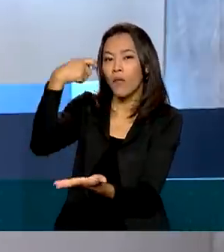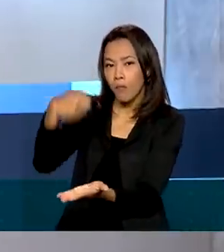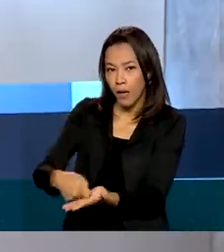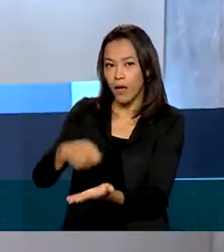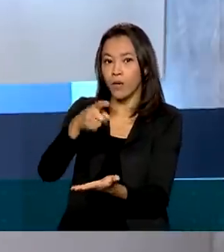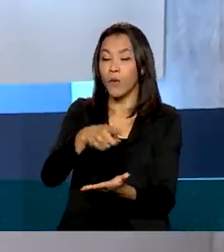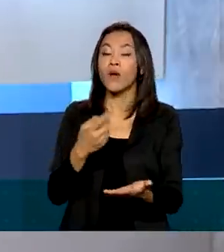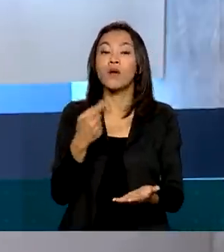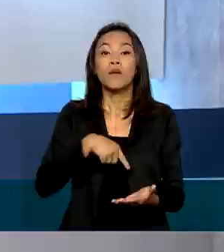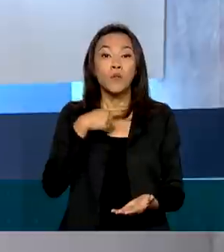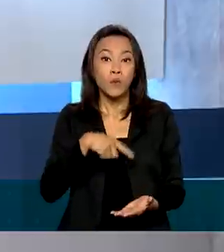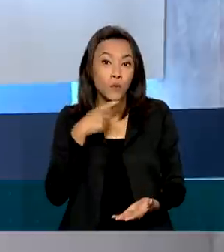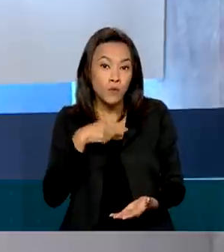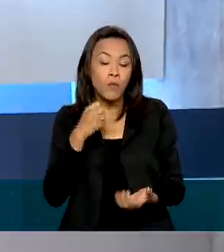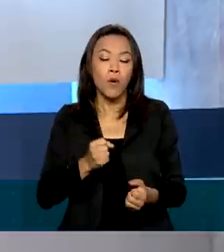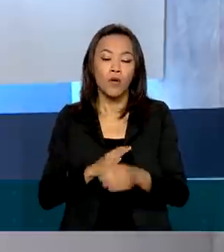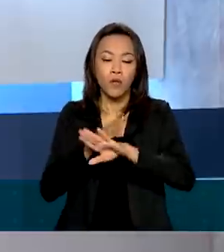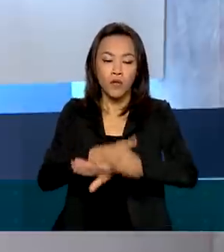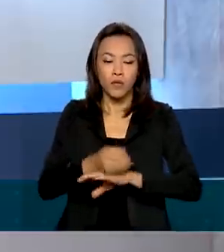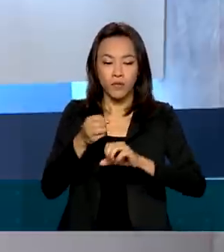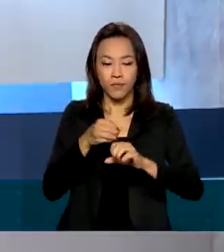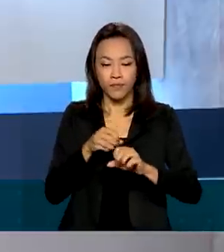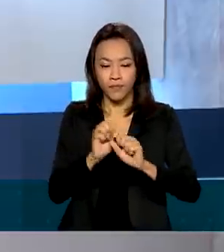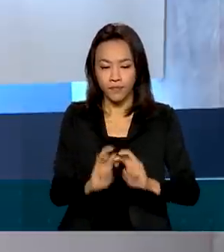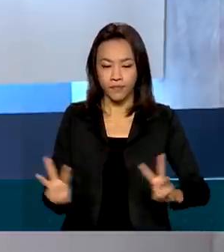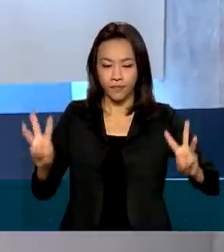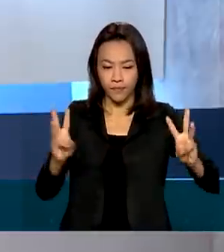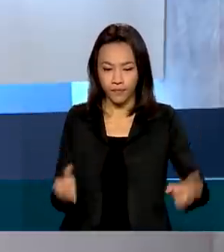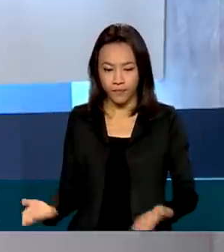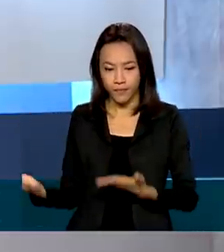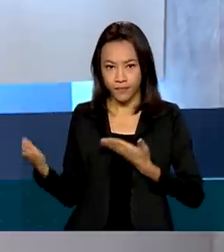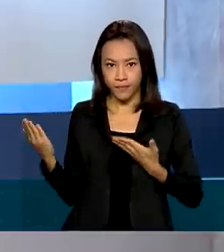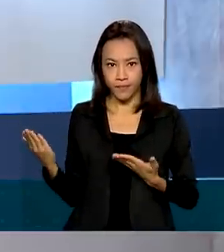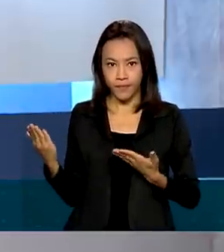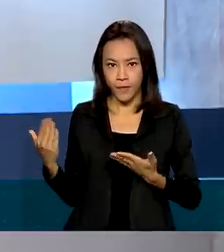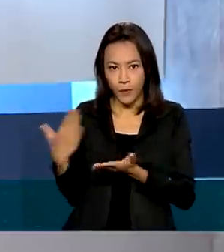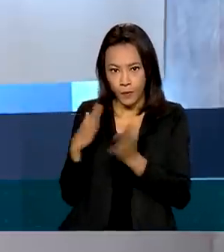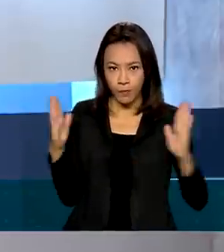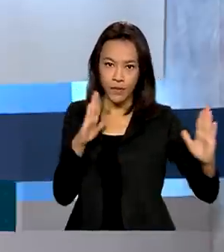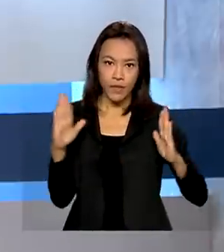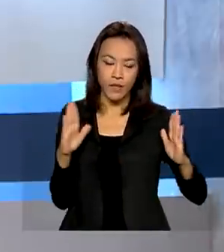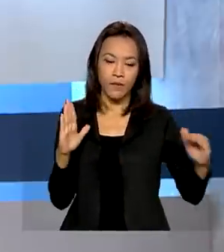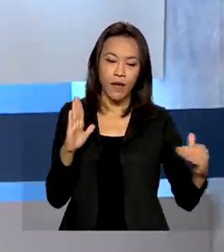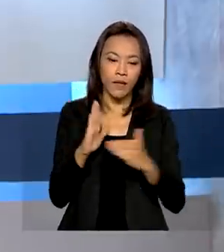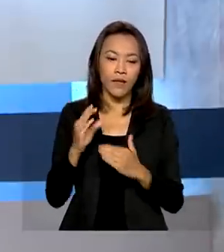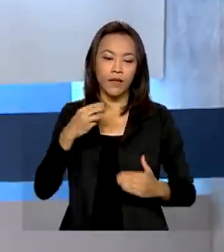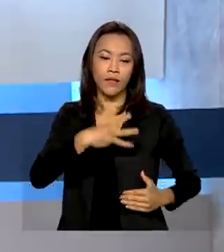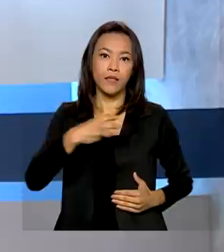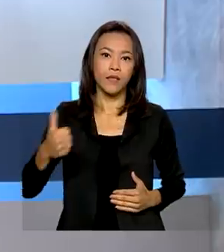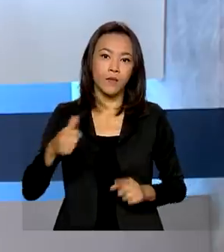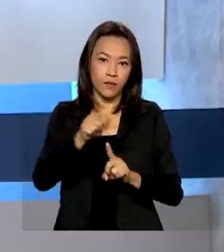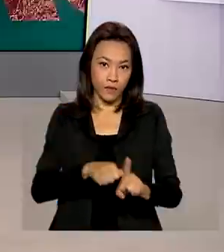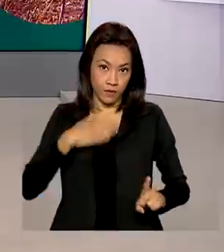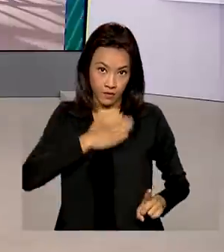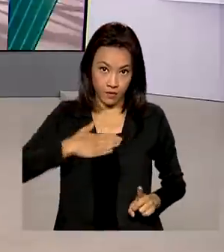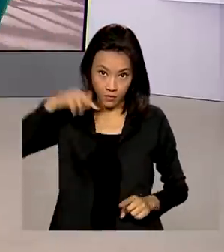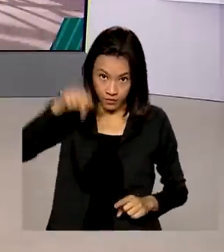cisfiesportal.mec.gov.br. O prazo vai até 31 de agosto deste ano.